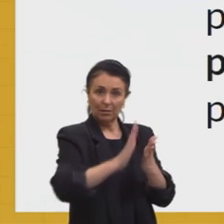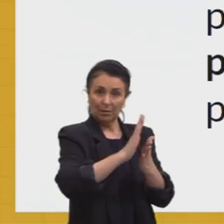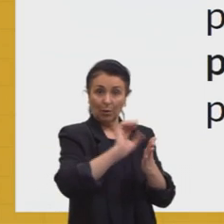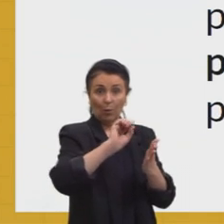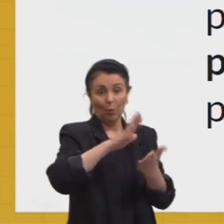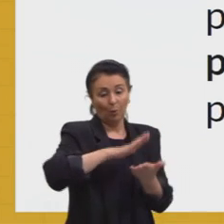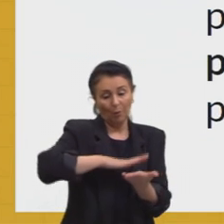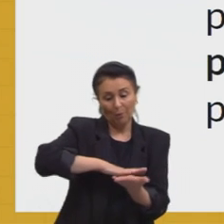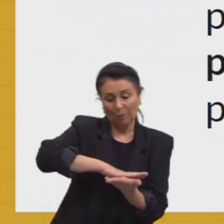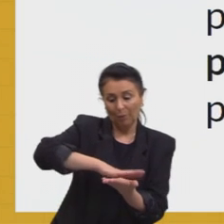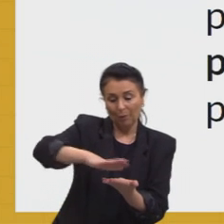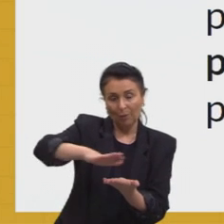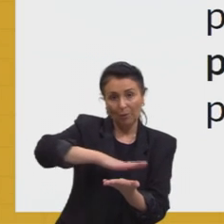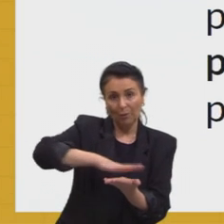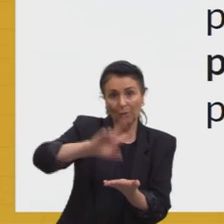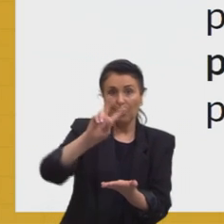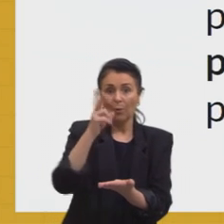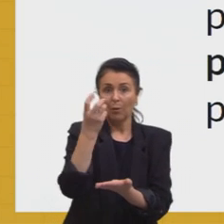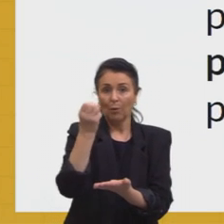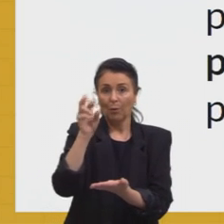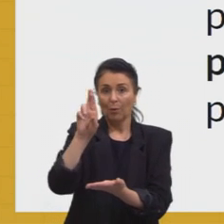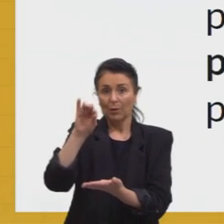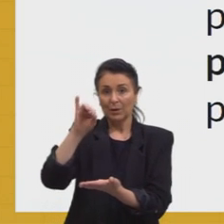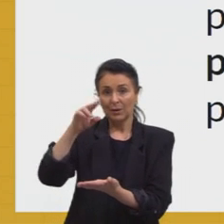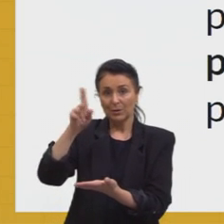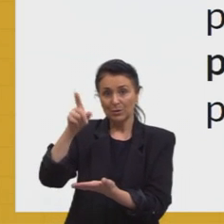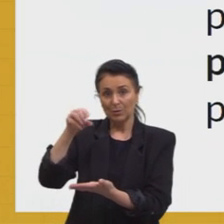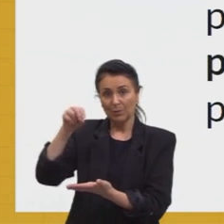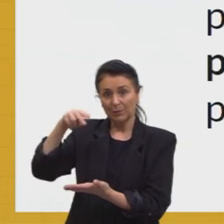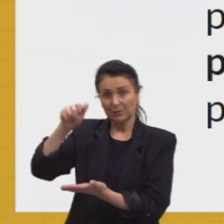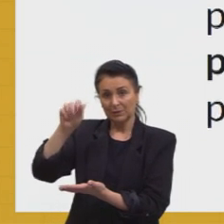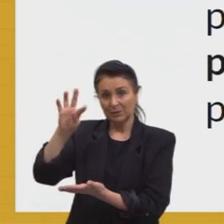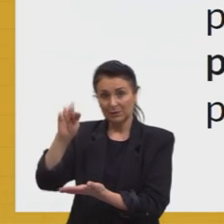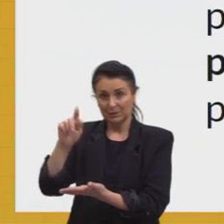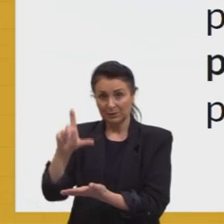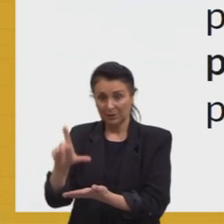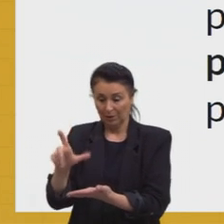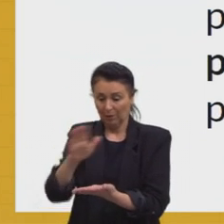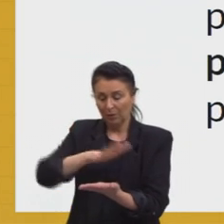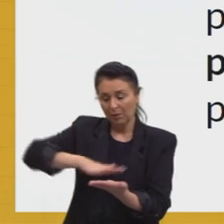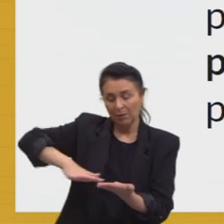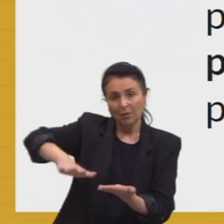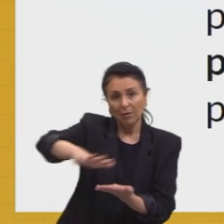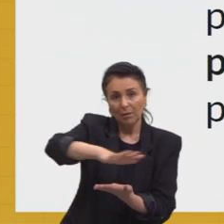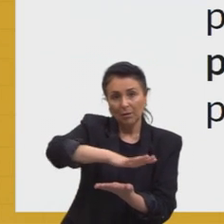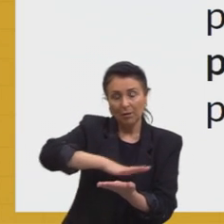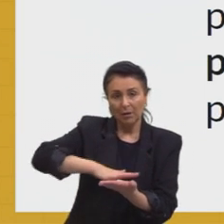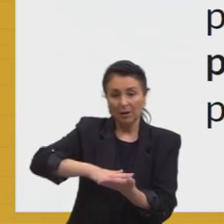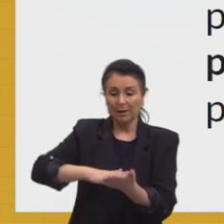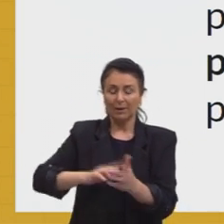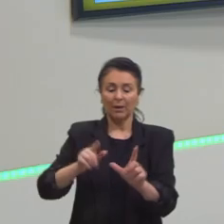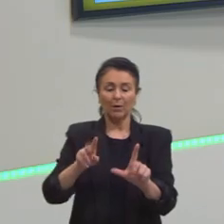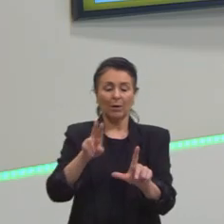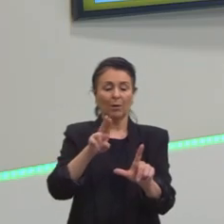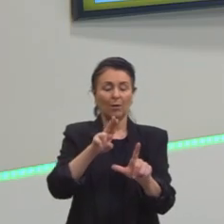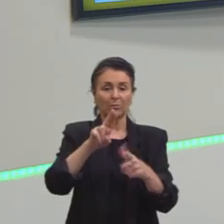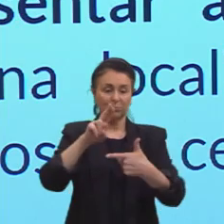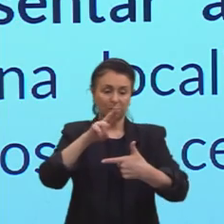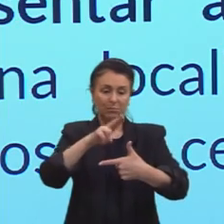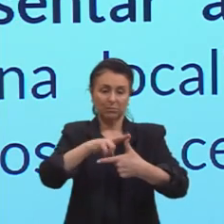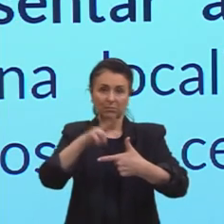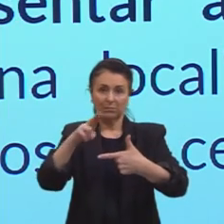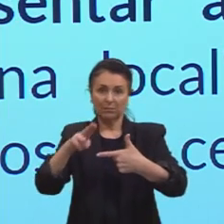Na projeção azimutal, ela se dá por um plano tangente à esfera da Terra. Certo?